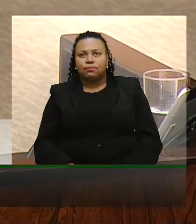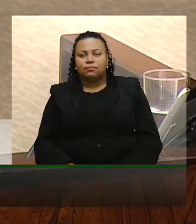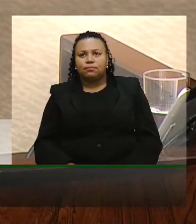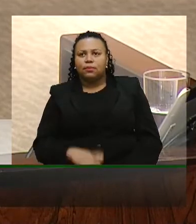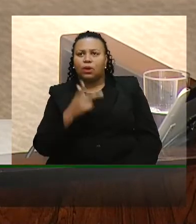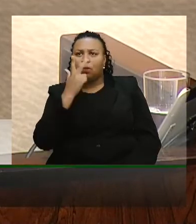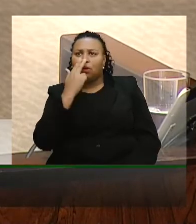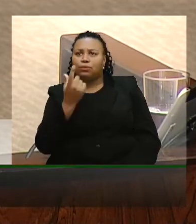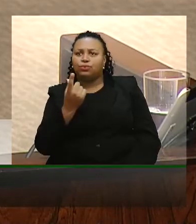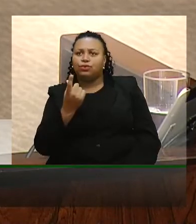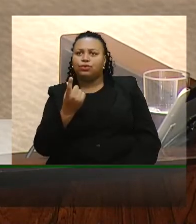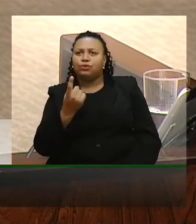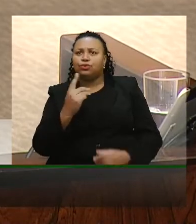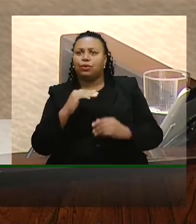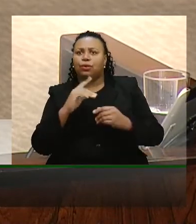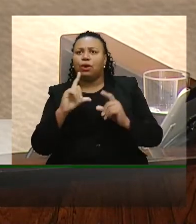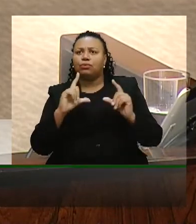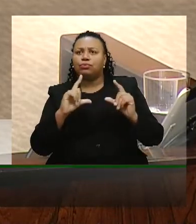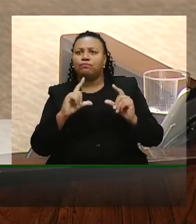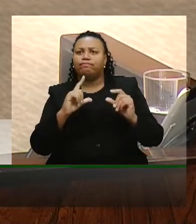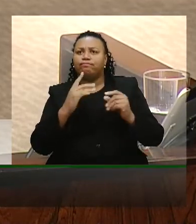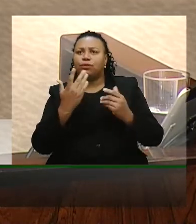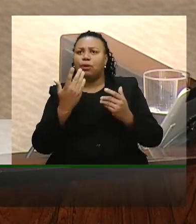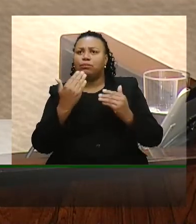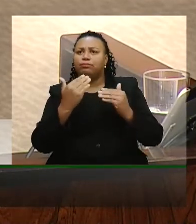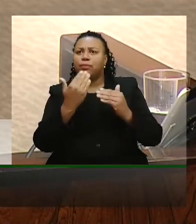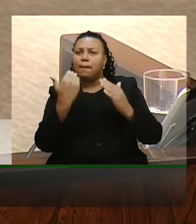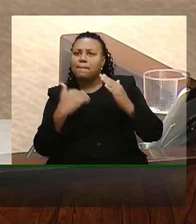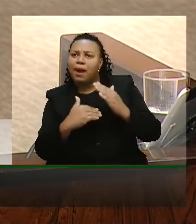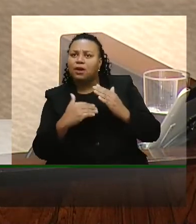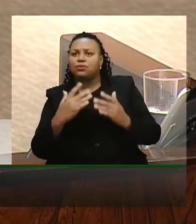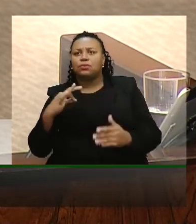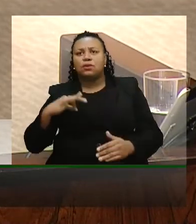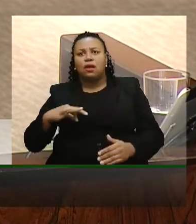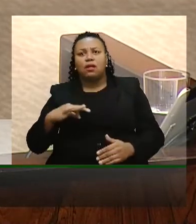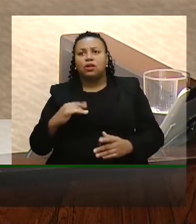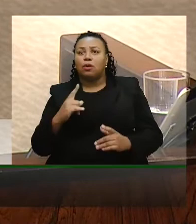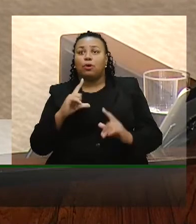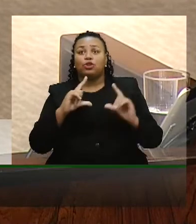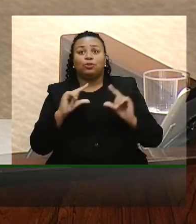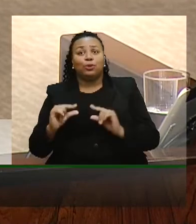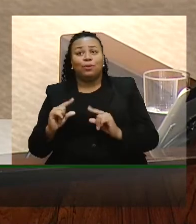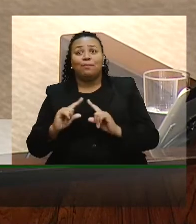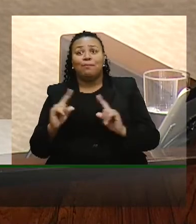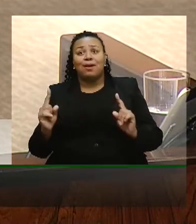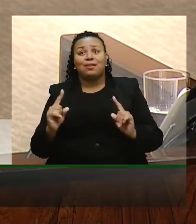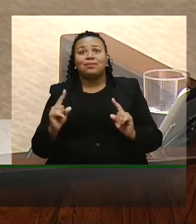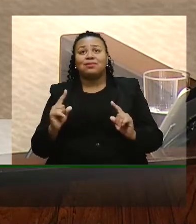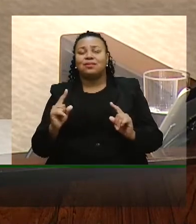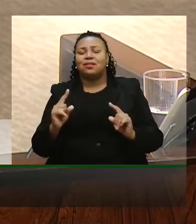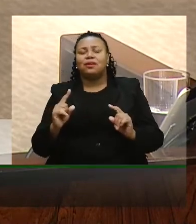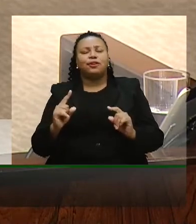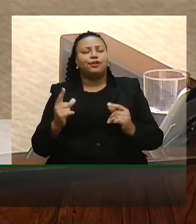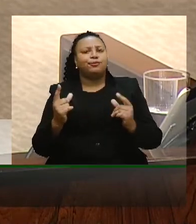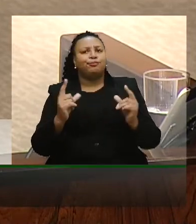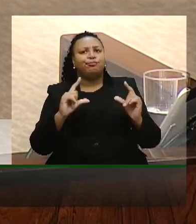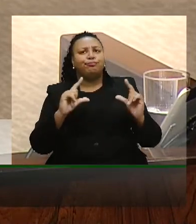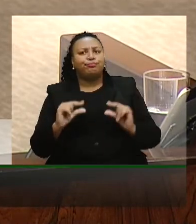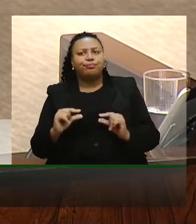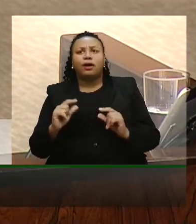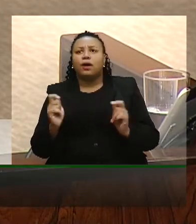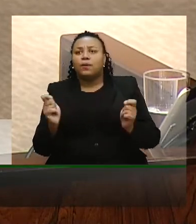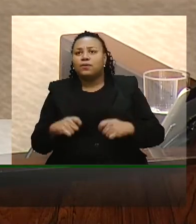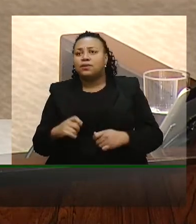rebaixando o salário não vai poder diminuir o salário porque isso a lei não permite agora rebaixando completamente a